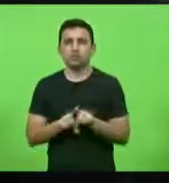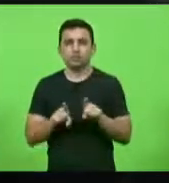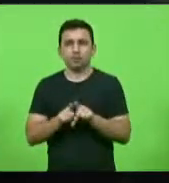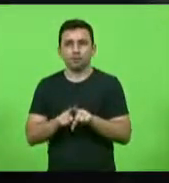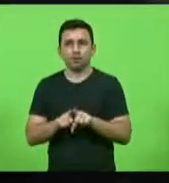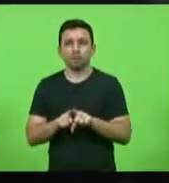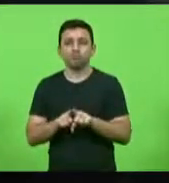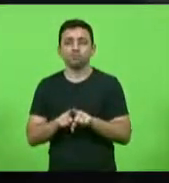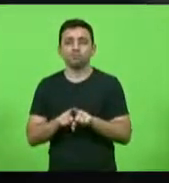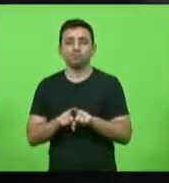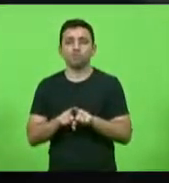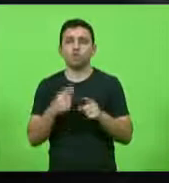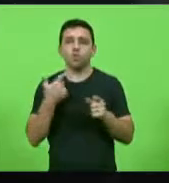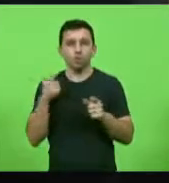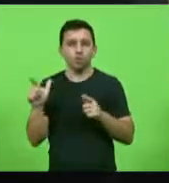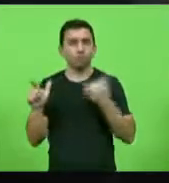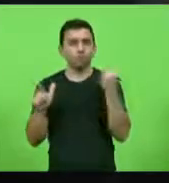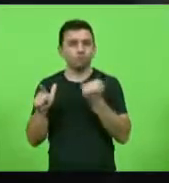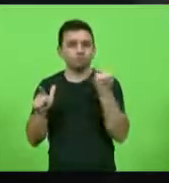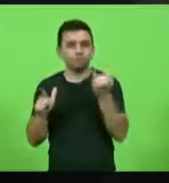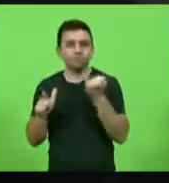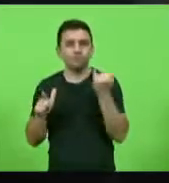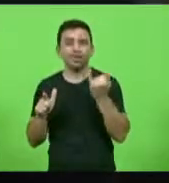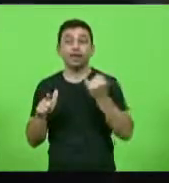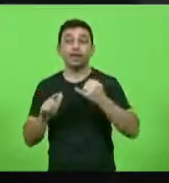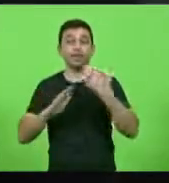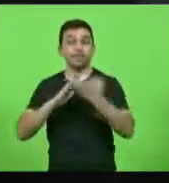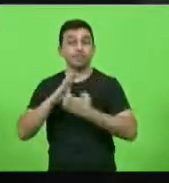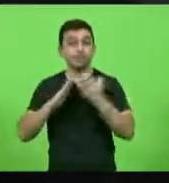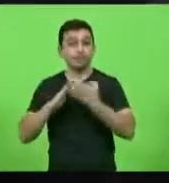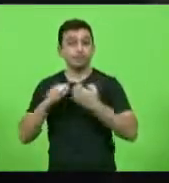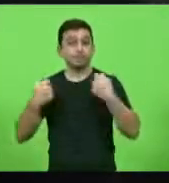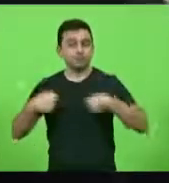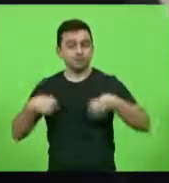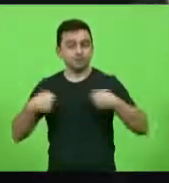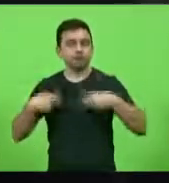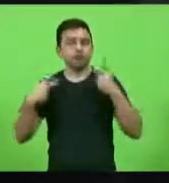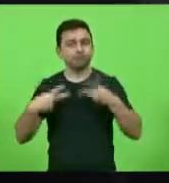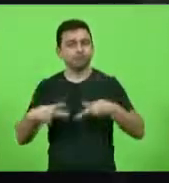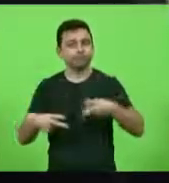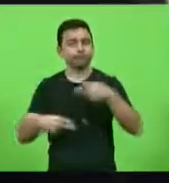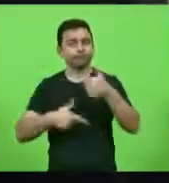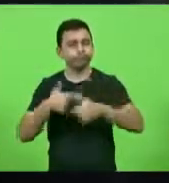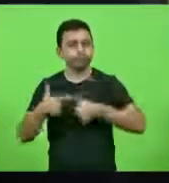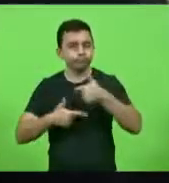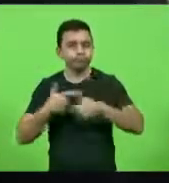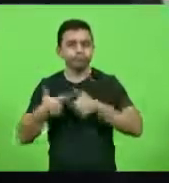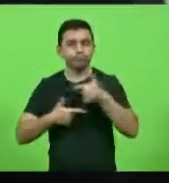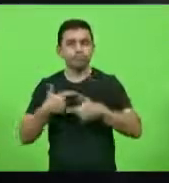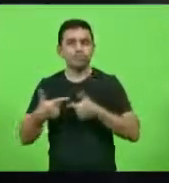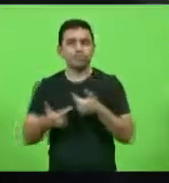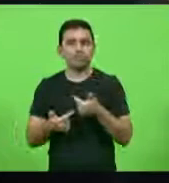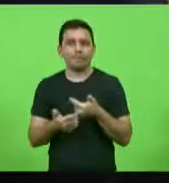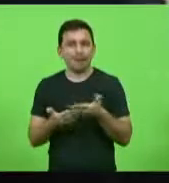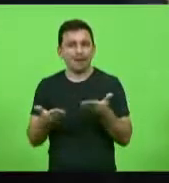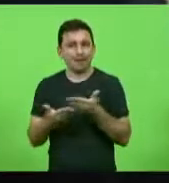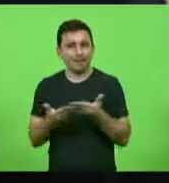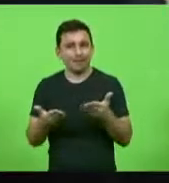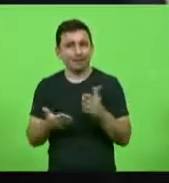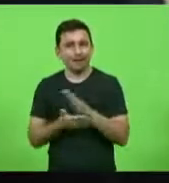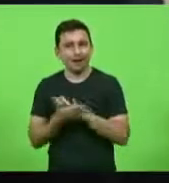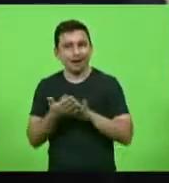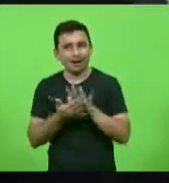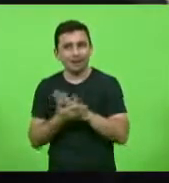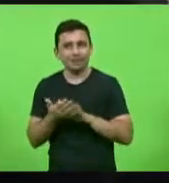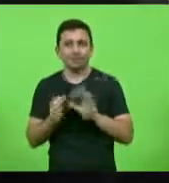eu acho que é uma questão muito importante é que as empresas mantenham os empregos que não se perca mais empregos